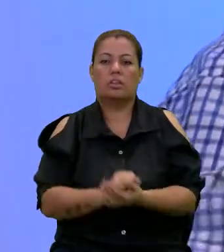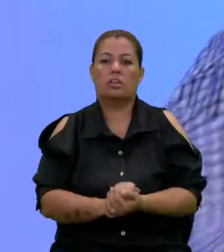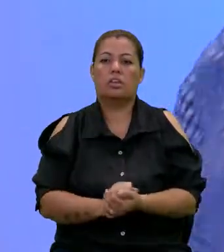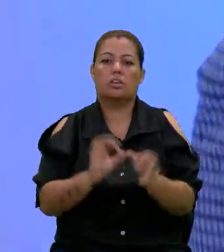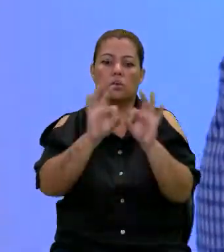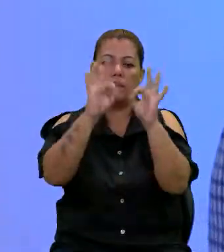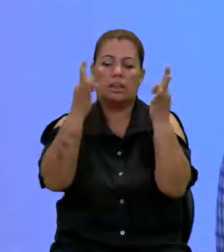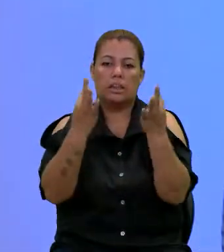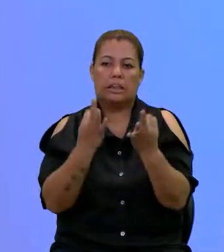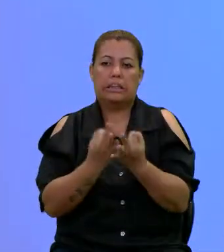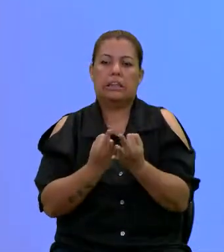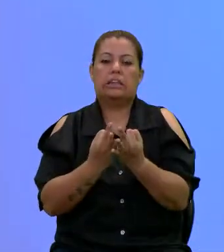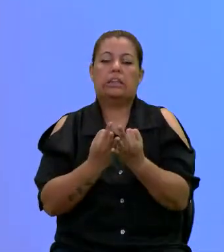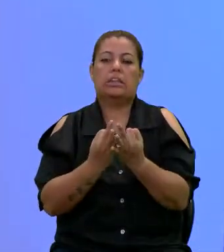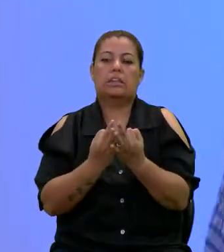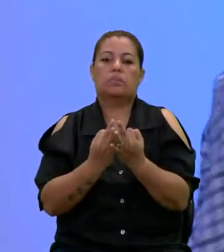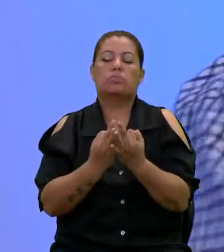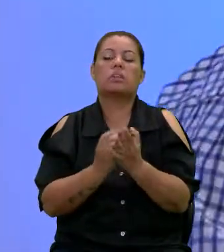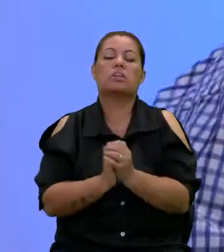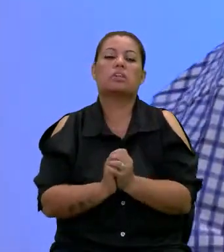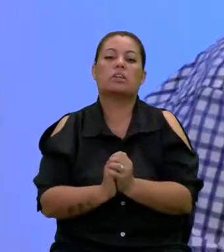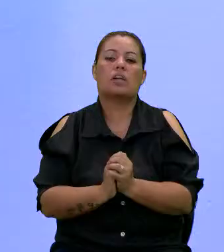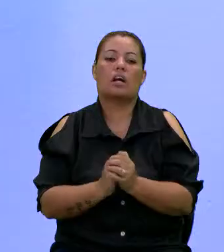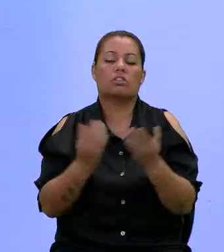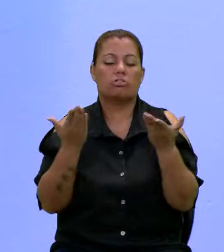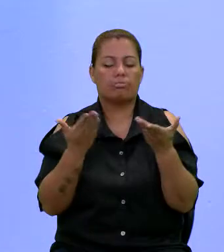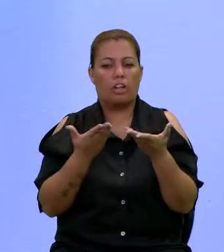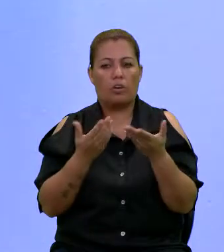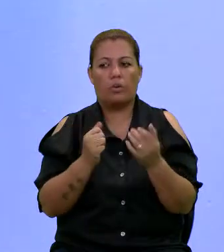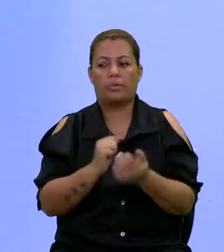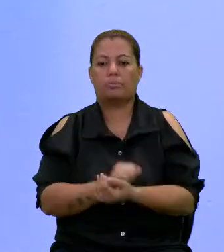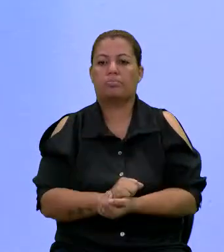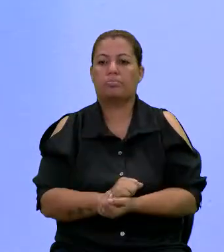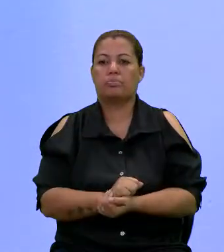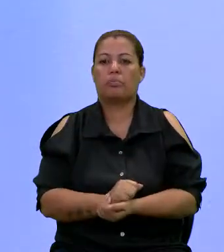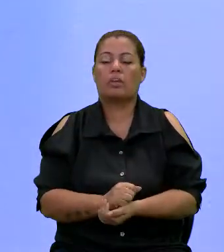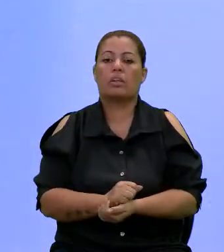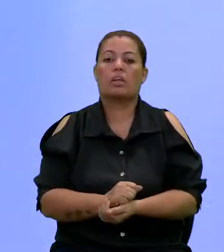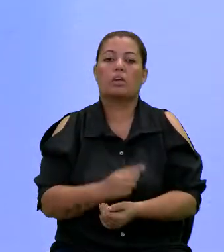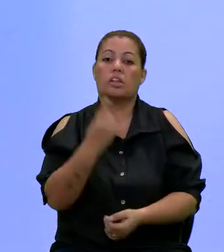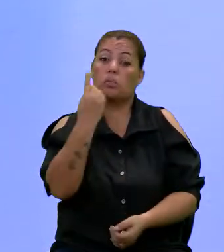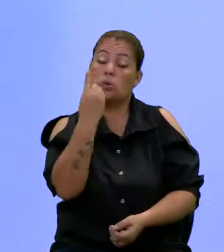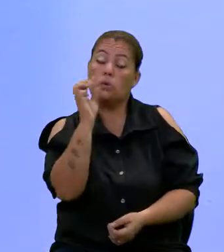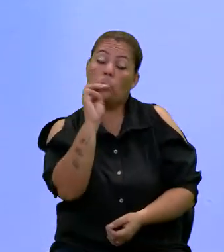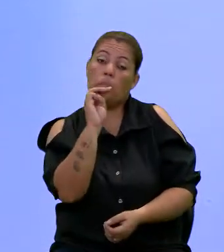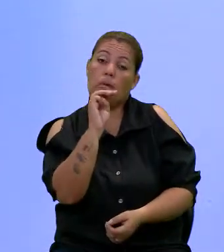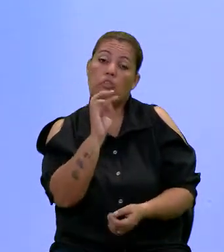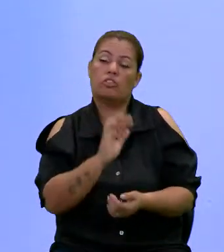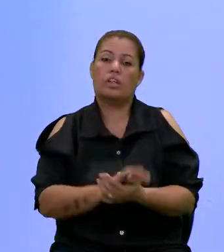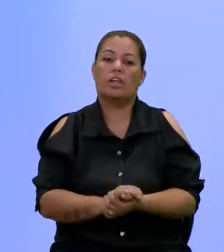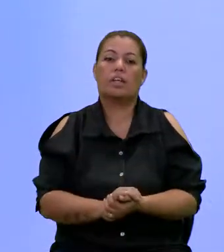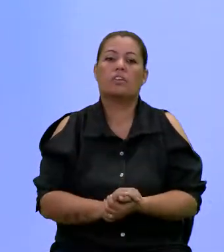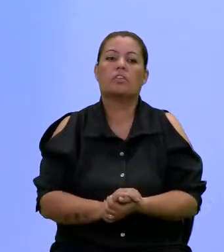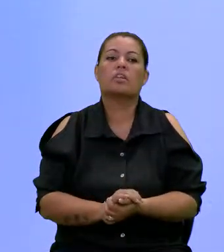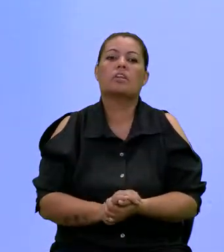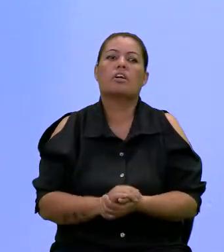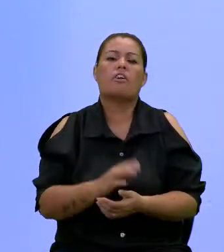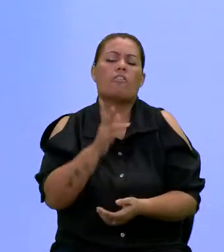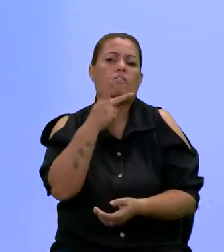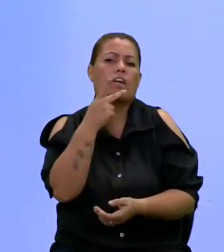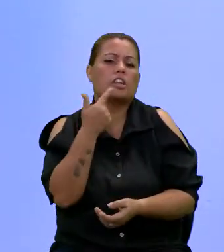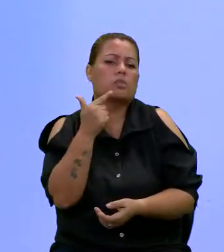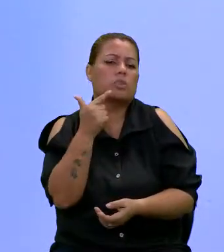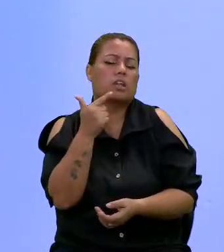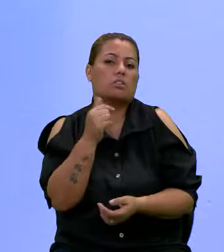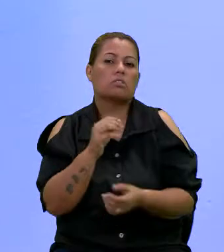simplicidade, acho que dá mensagem para nós nesse momento. Bom, Rodrigo, nós temos um minutinho, eu queria que você explanasse aí para quem não